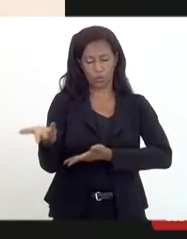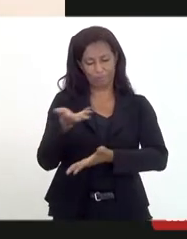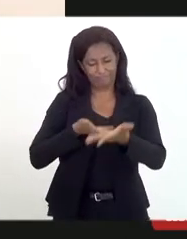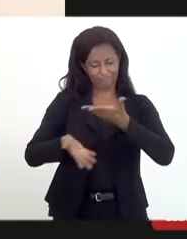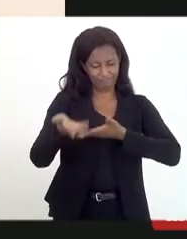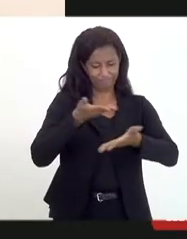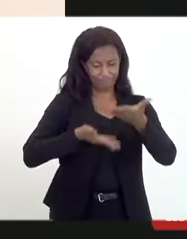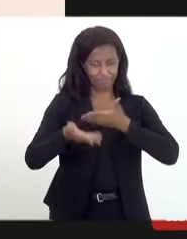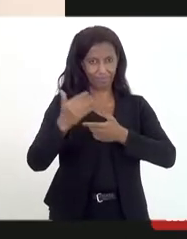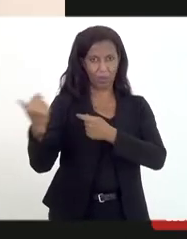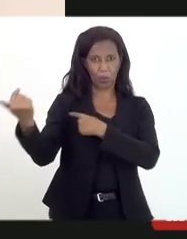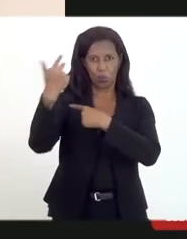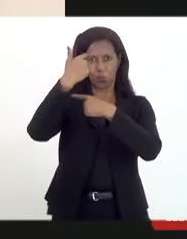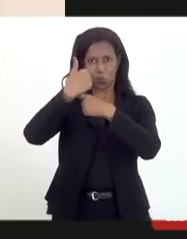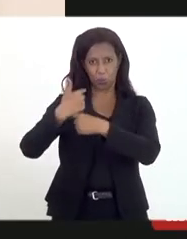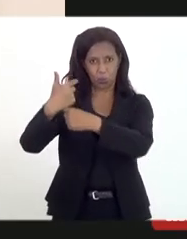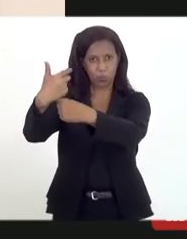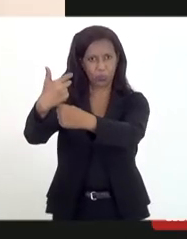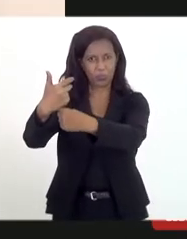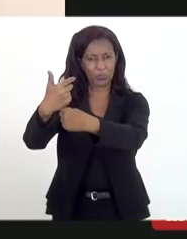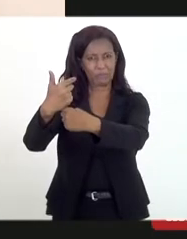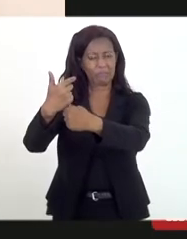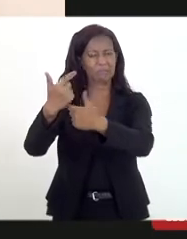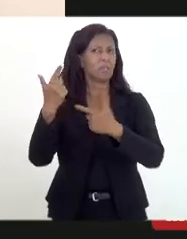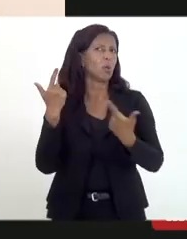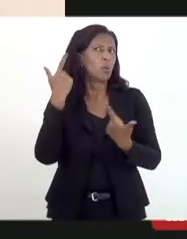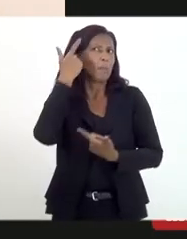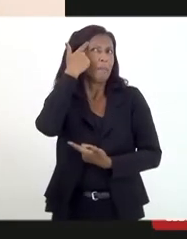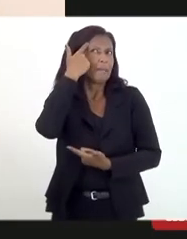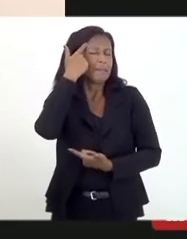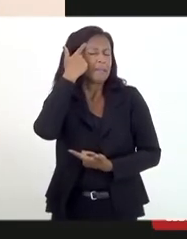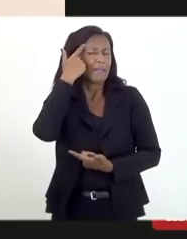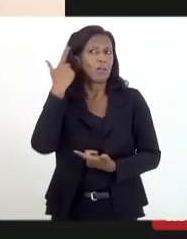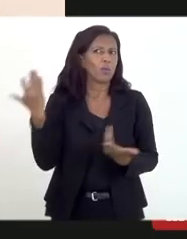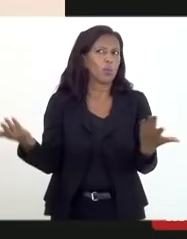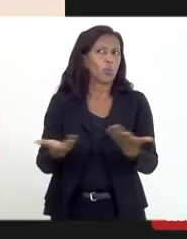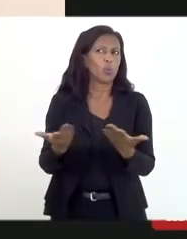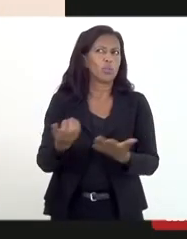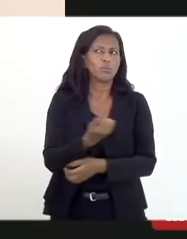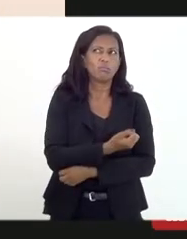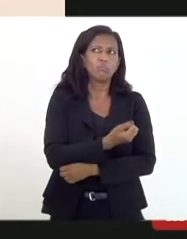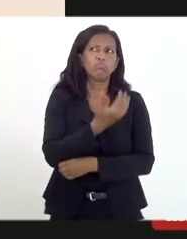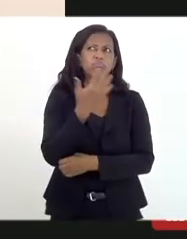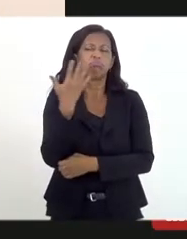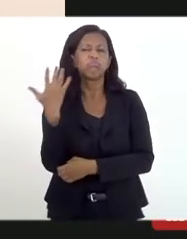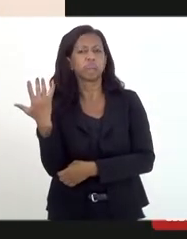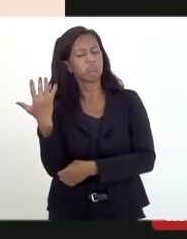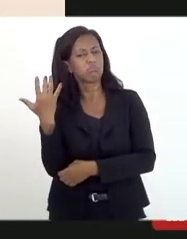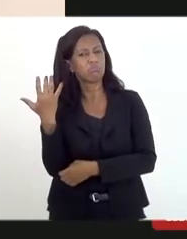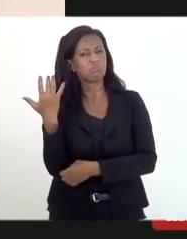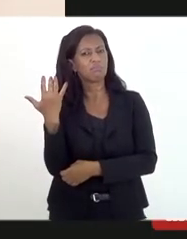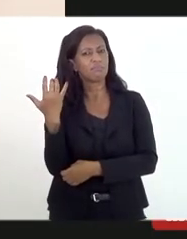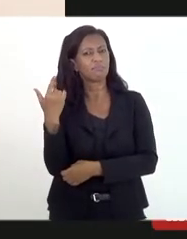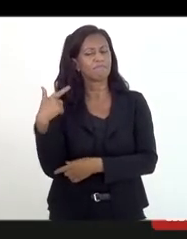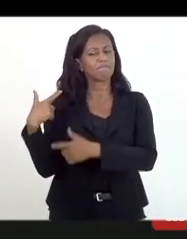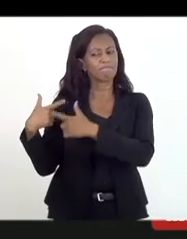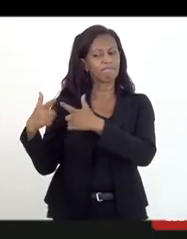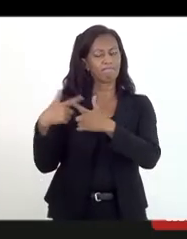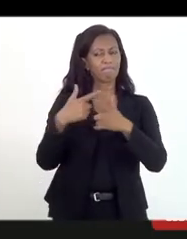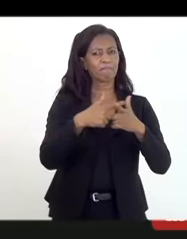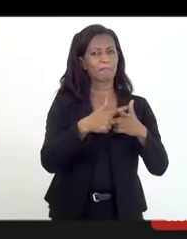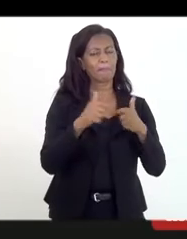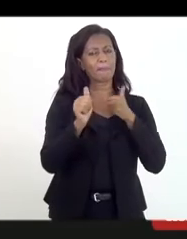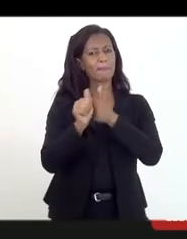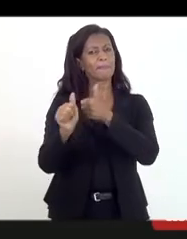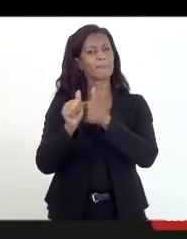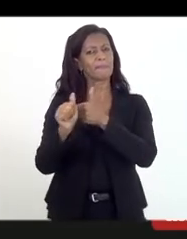dessa live, eu me fiz muitos questionamentos quanto à situação da perseguição